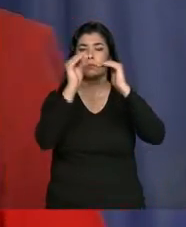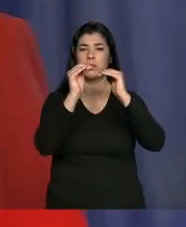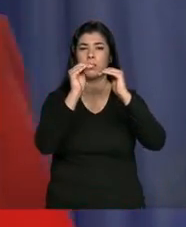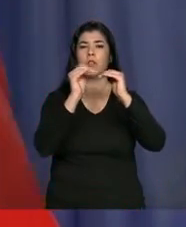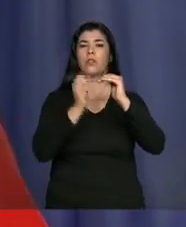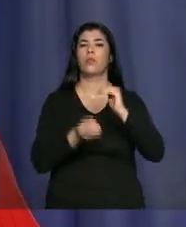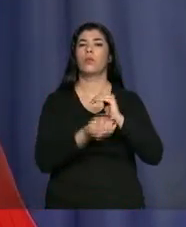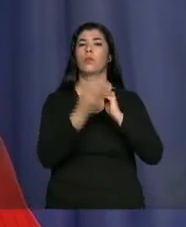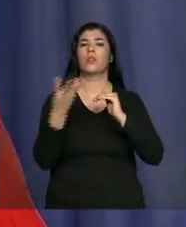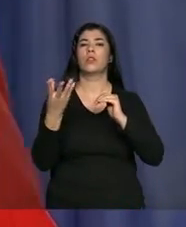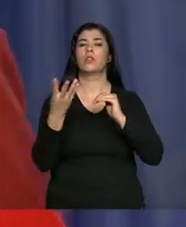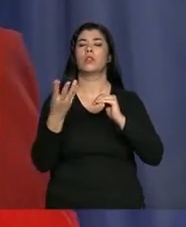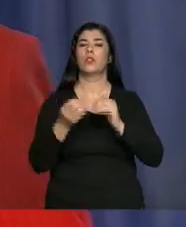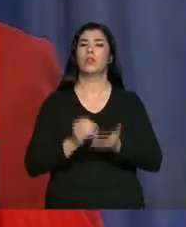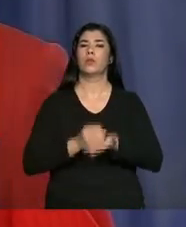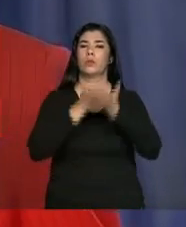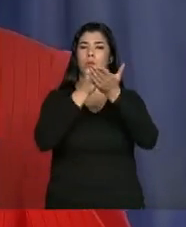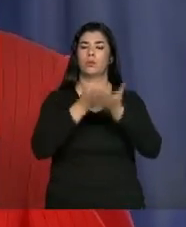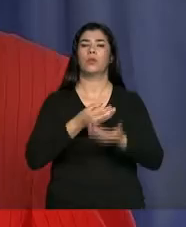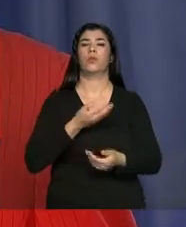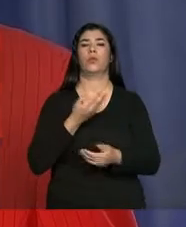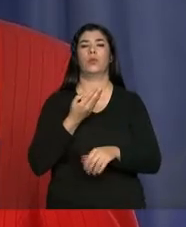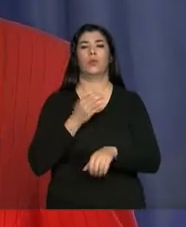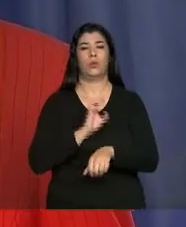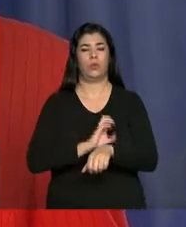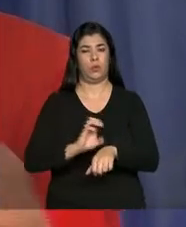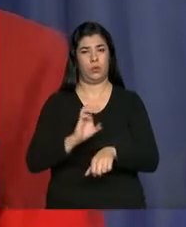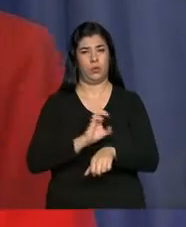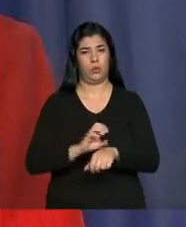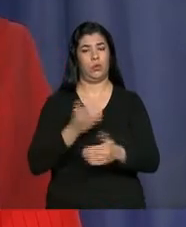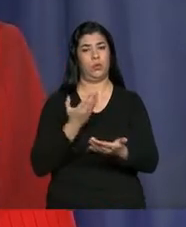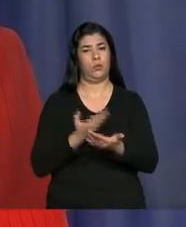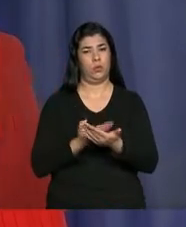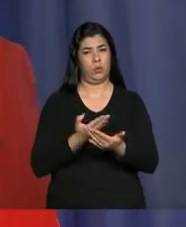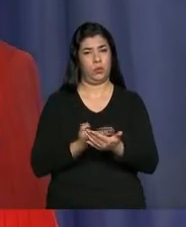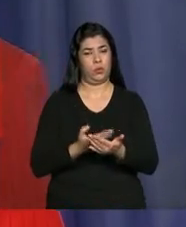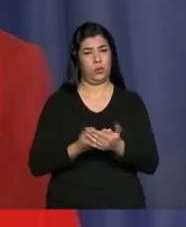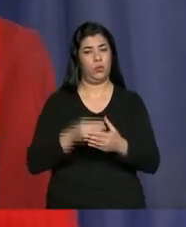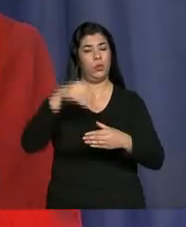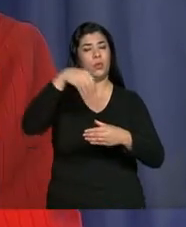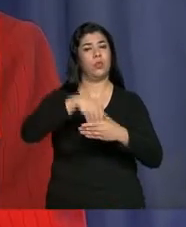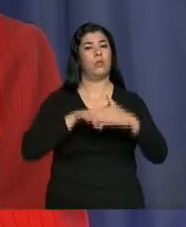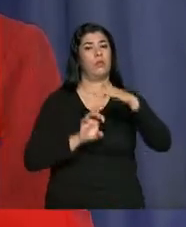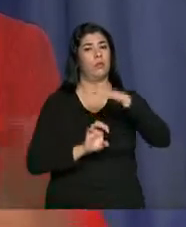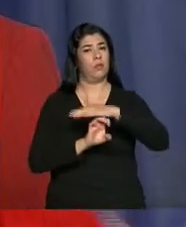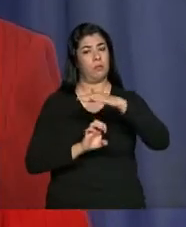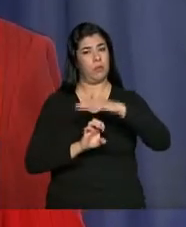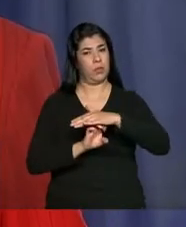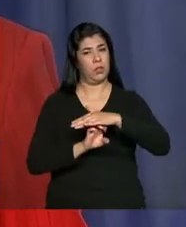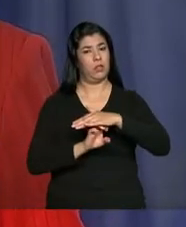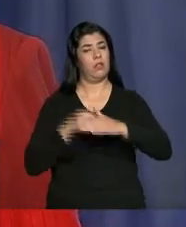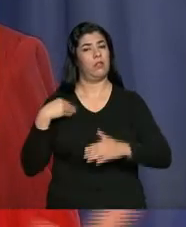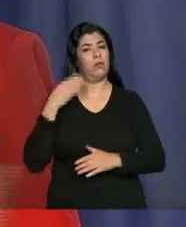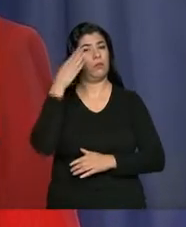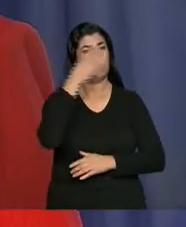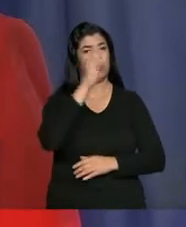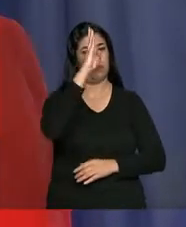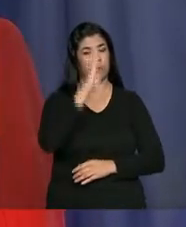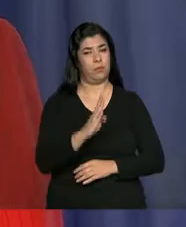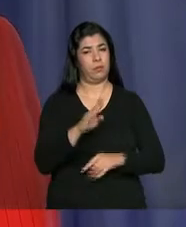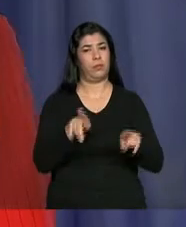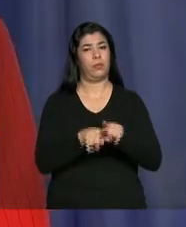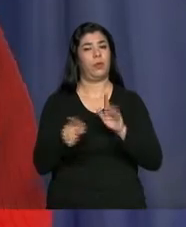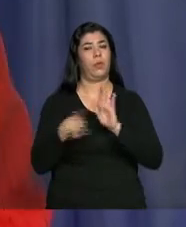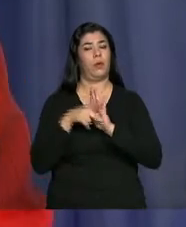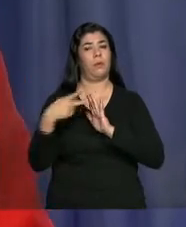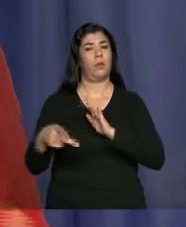bolsas estágios. Nós estágios nas empresas, tanto aquelas que estão no Brasil, como nas